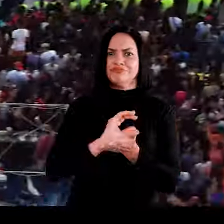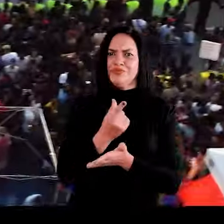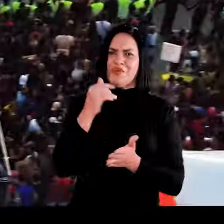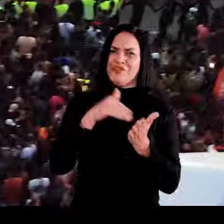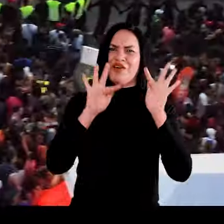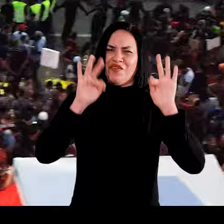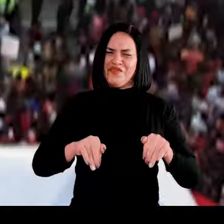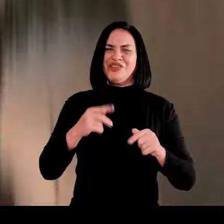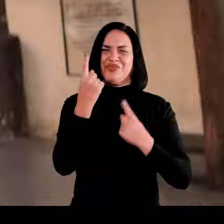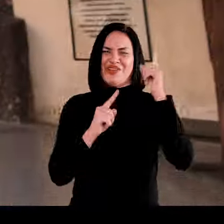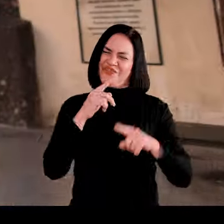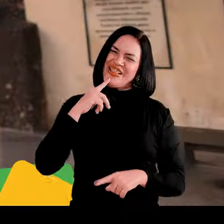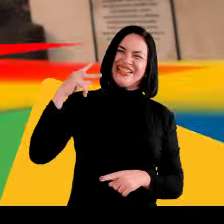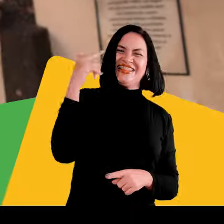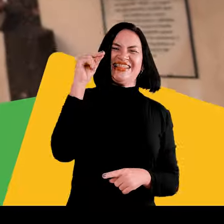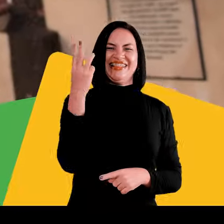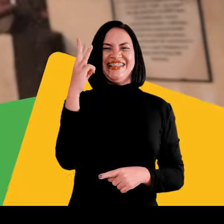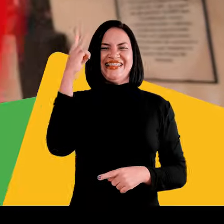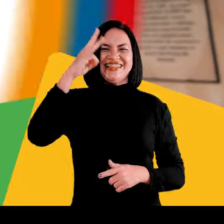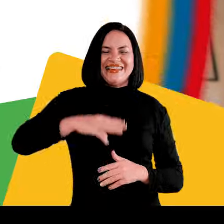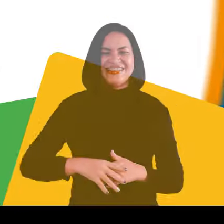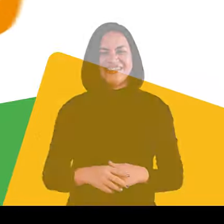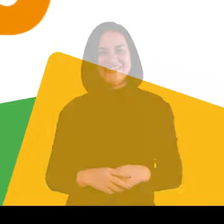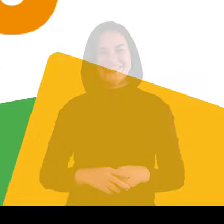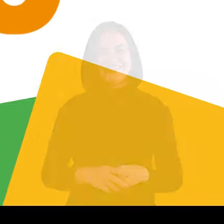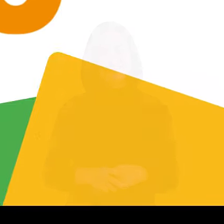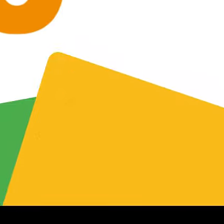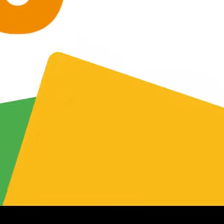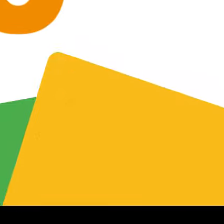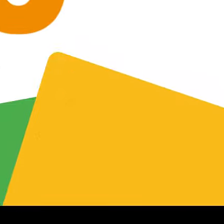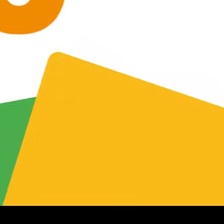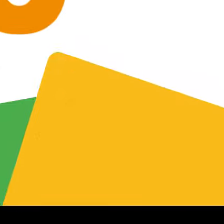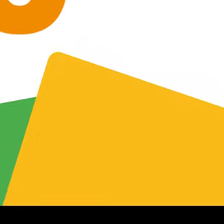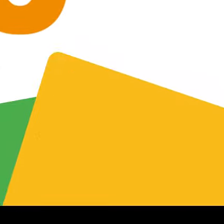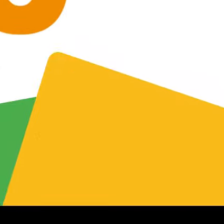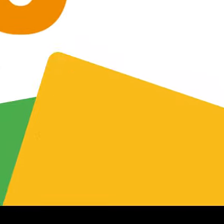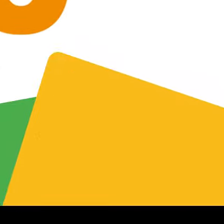até o fim do Carnaval. Dá-lhe, Maranhão! Dá-lhe, Maranhão! Dá aboço! Dodorando